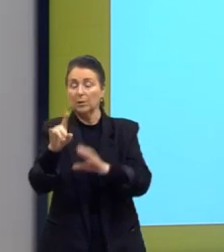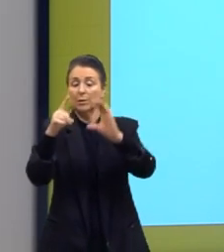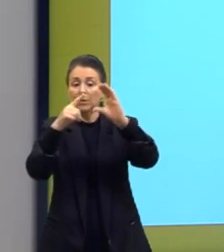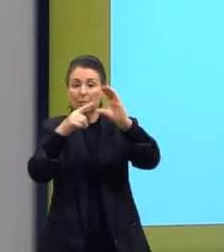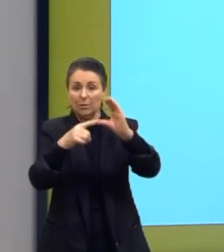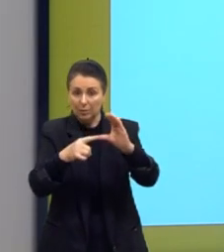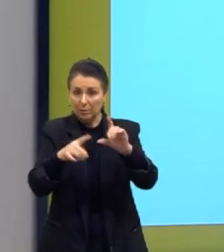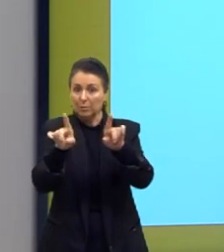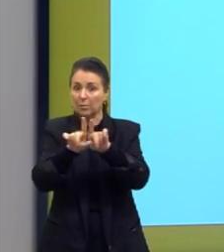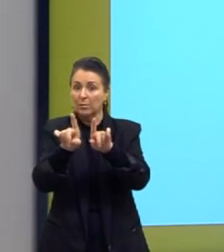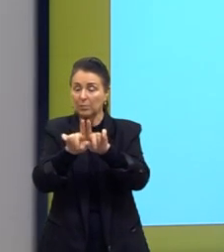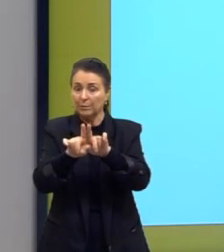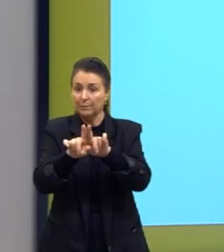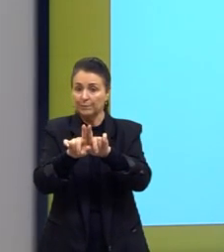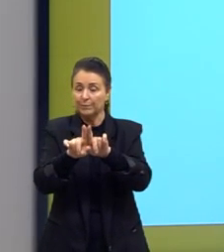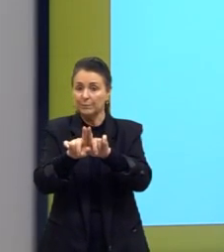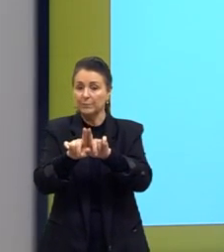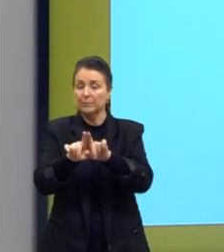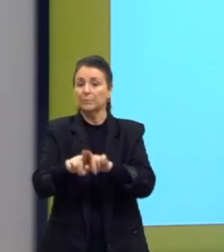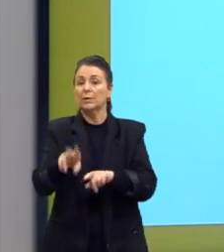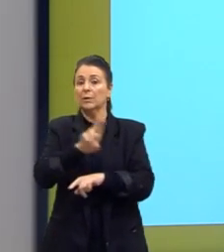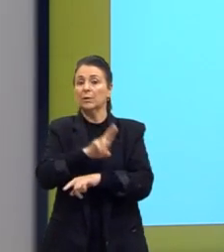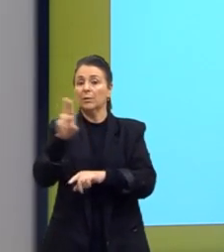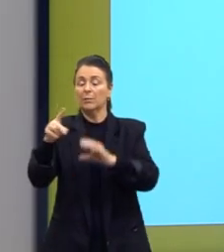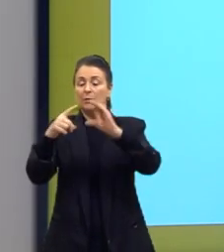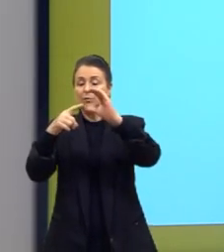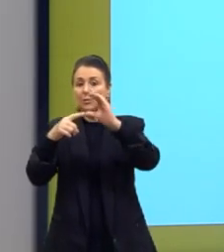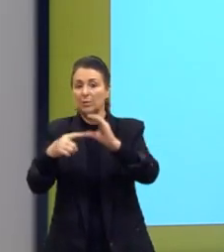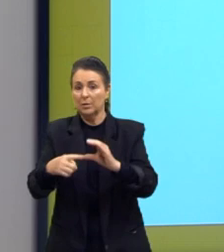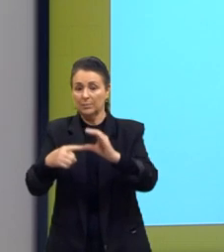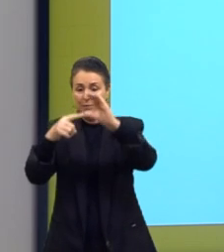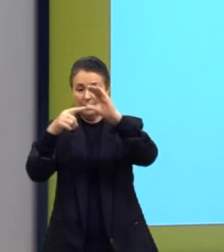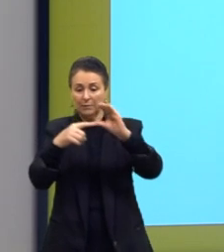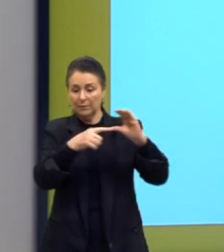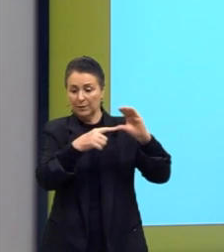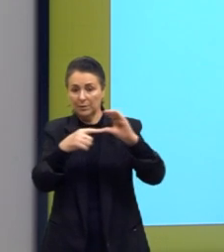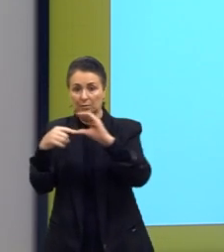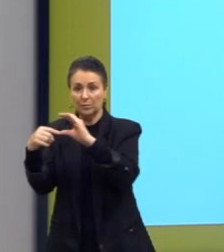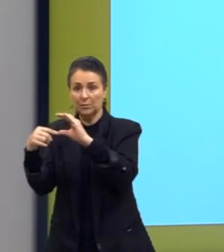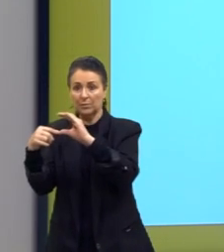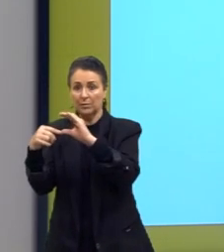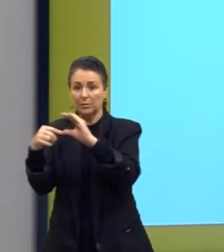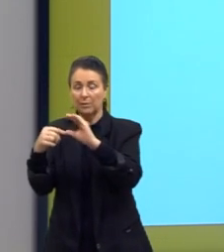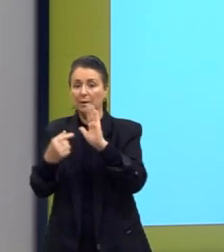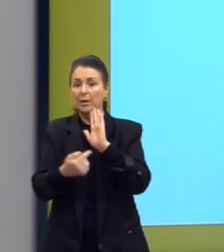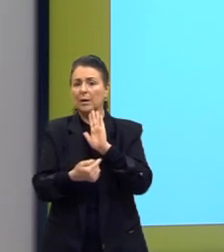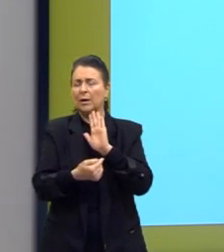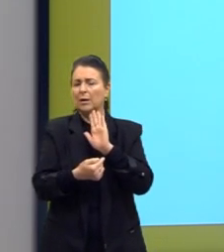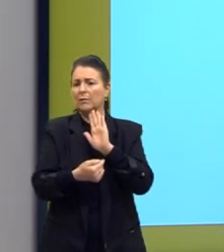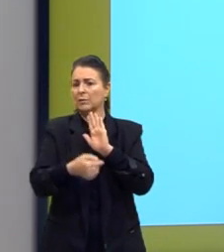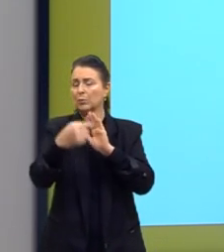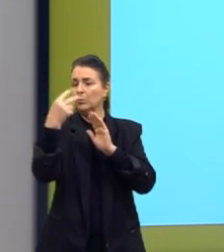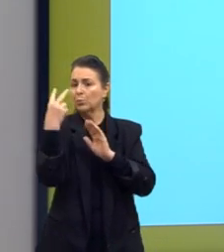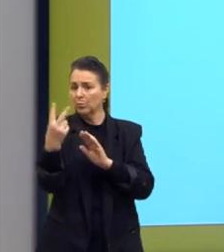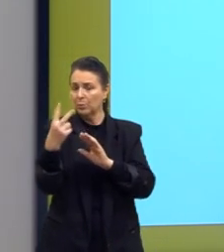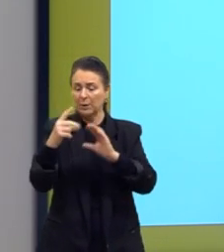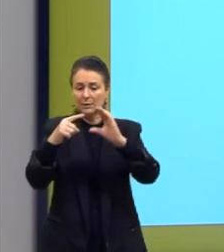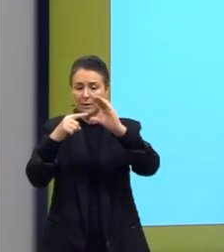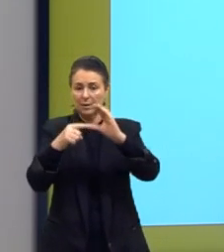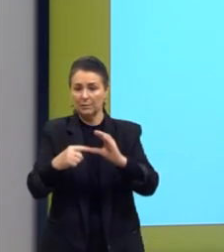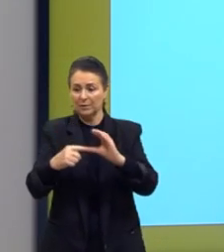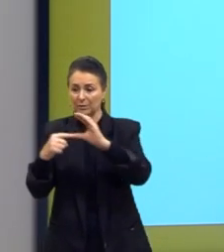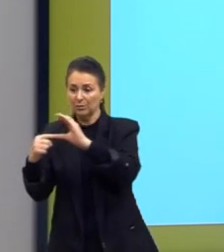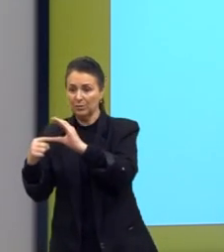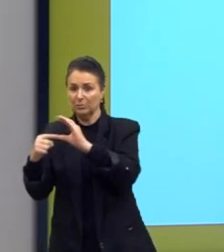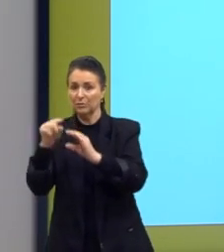Lembrando que na nomenclatura de ramificações, se aparece duas ramificações diferentes, na hora de